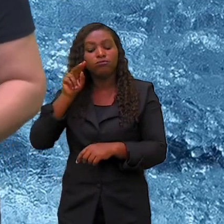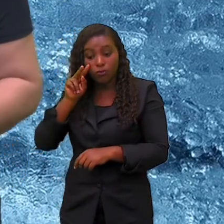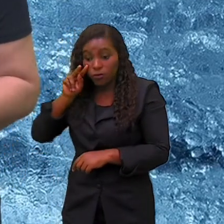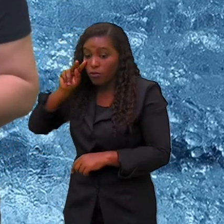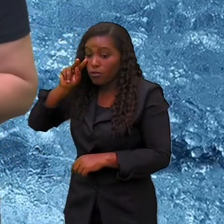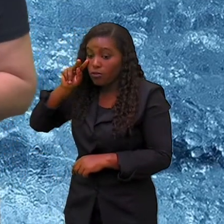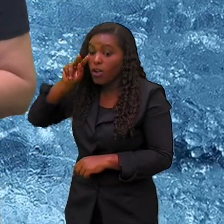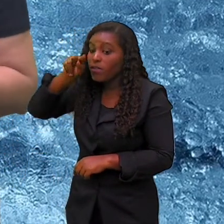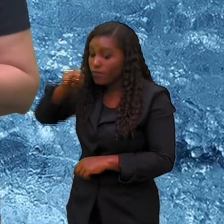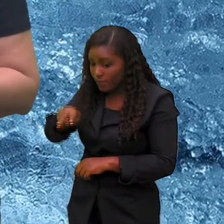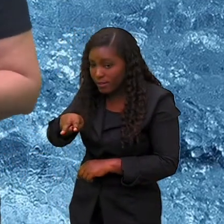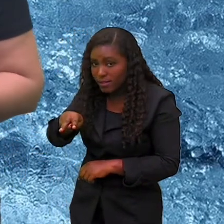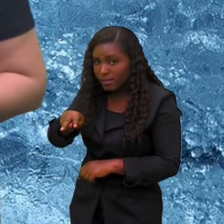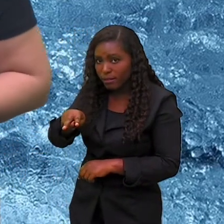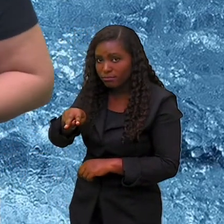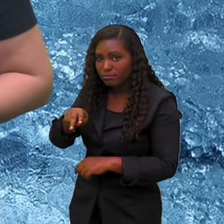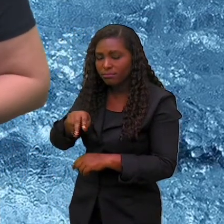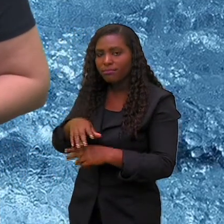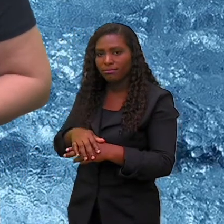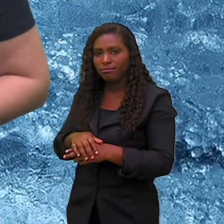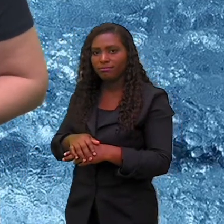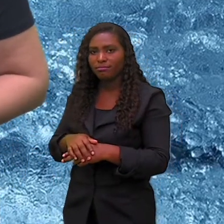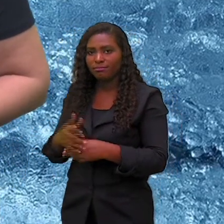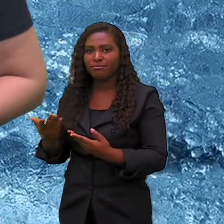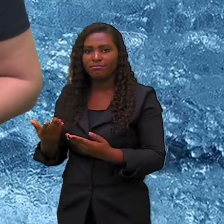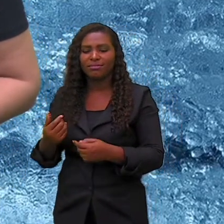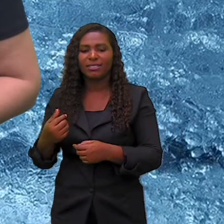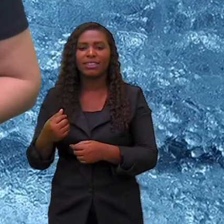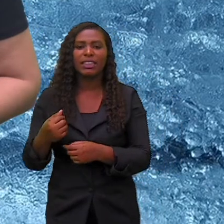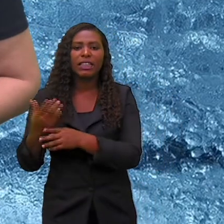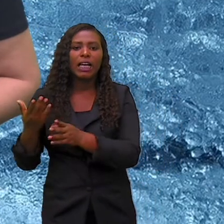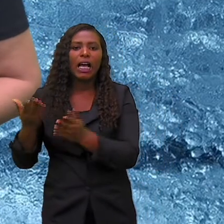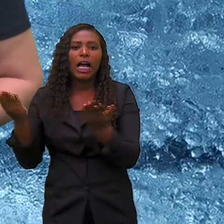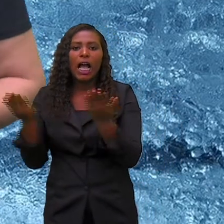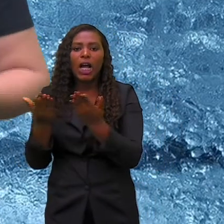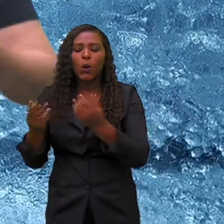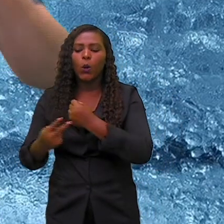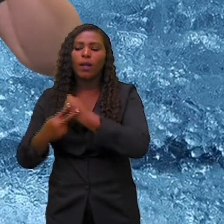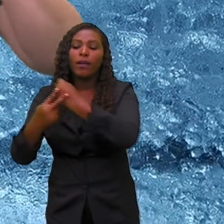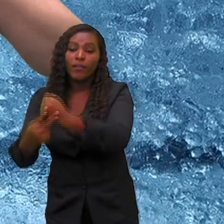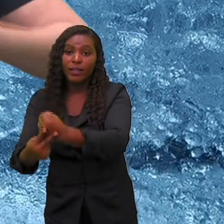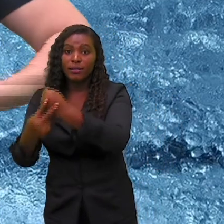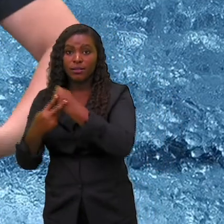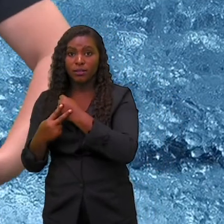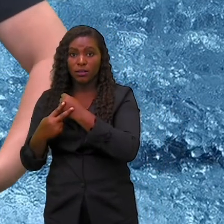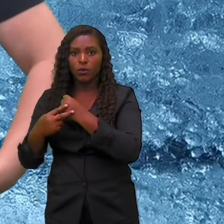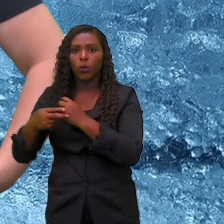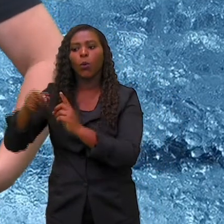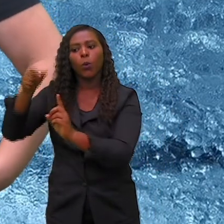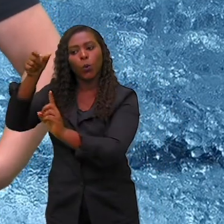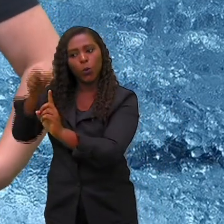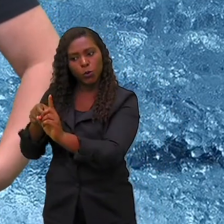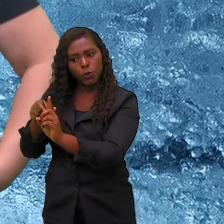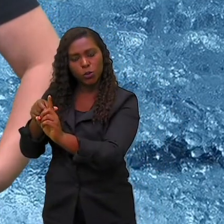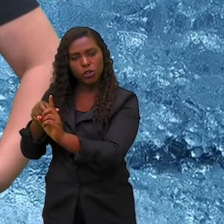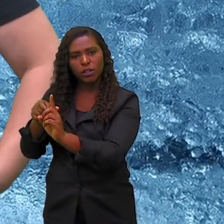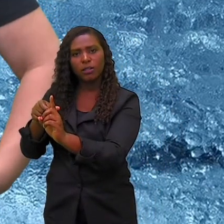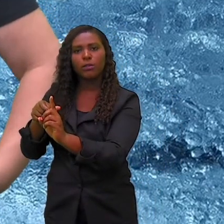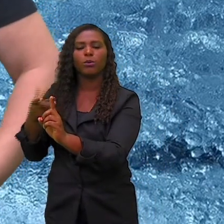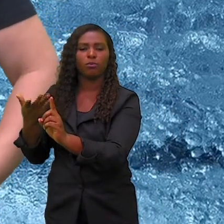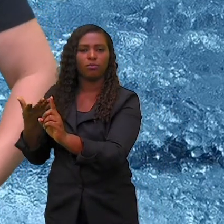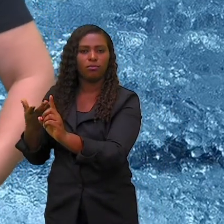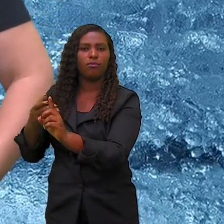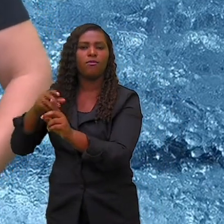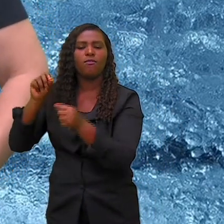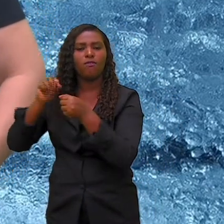direito aqui para vocês. O sujeito, ele pratica e ele sofre a ação. Vi-me ao espelho.